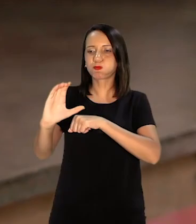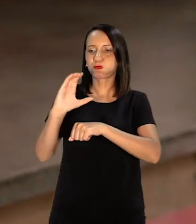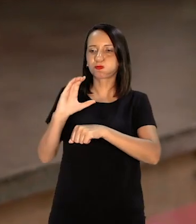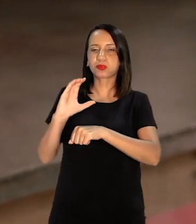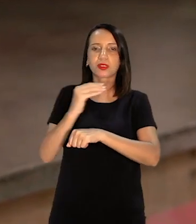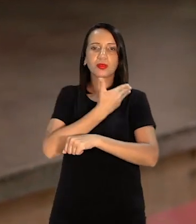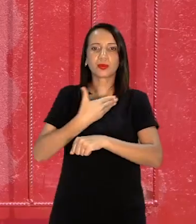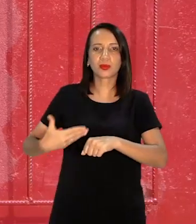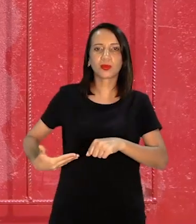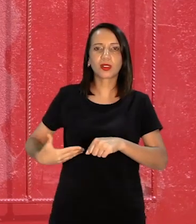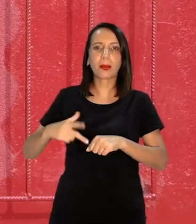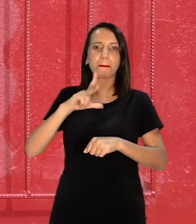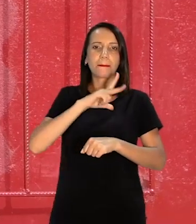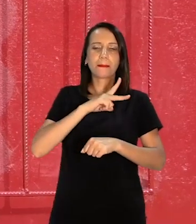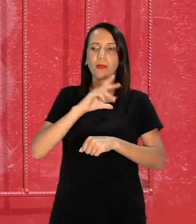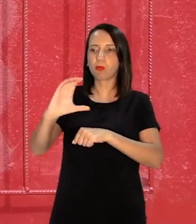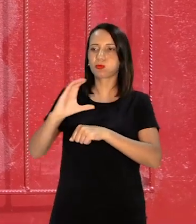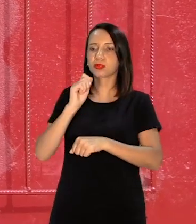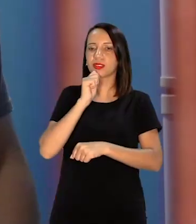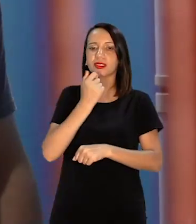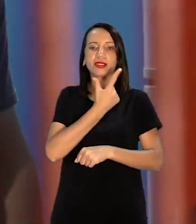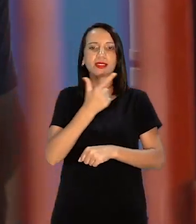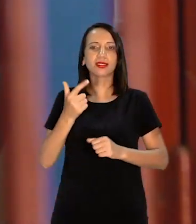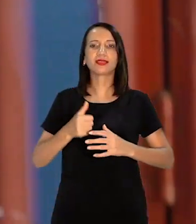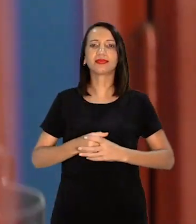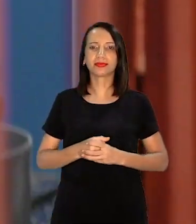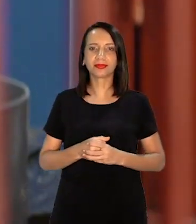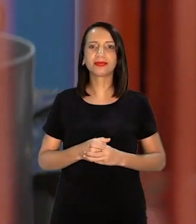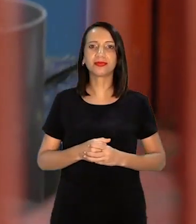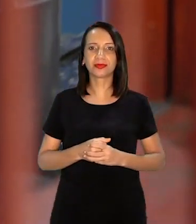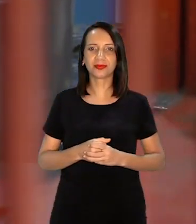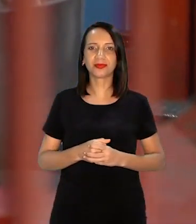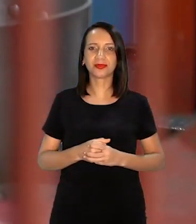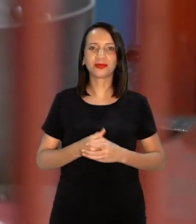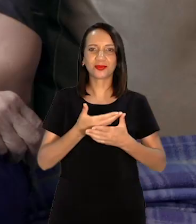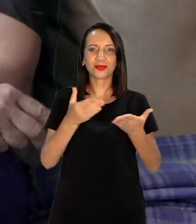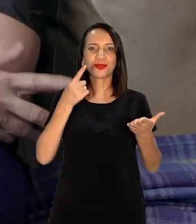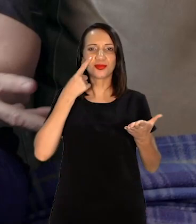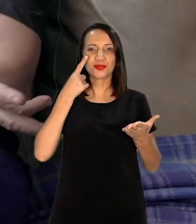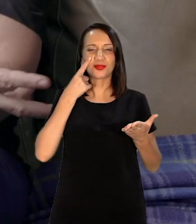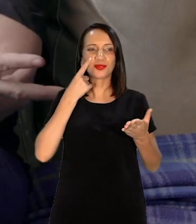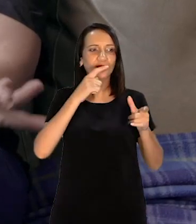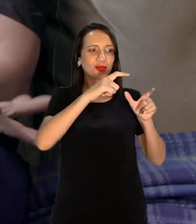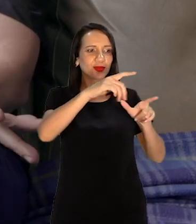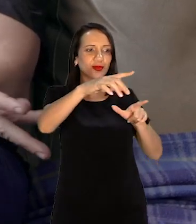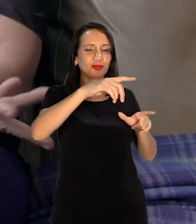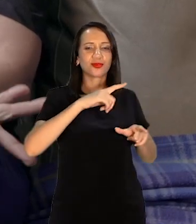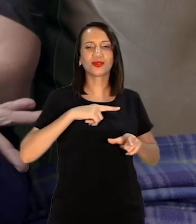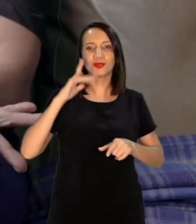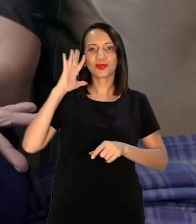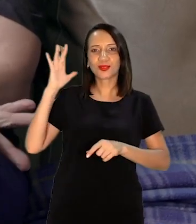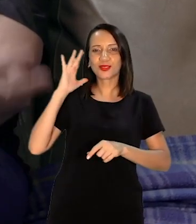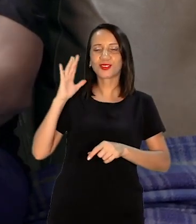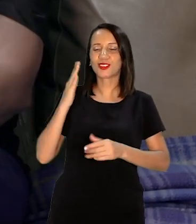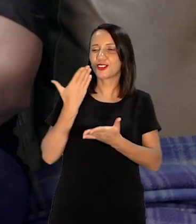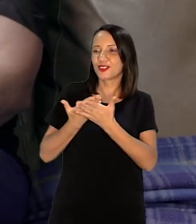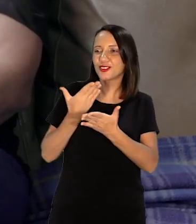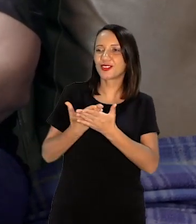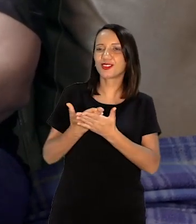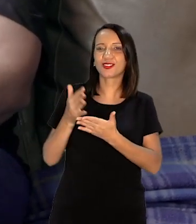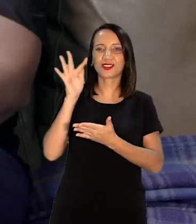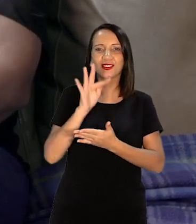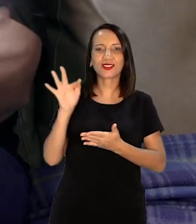Público E nem privado Tem semelhante Ele sabe Liga o da ponta É um sonho Meu filho estudar Fazer a universidade Maria